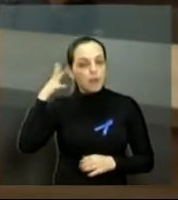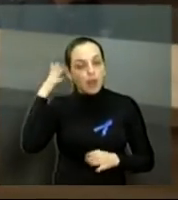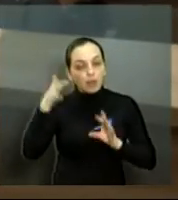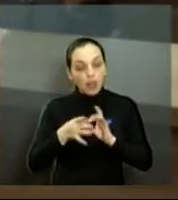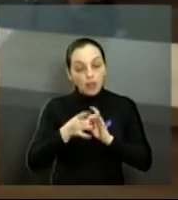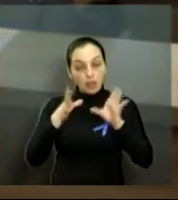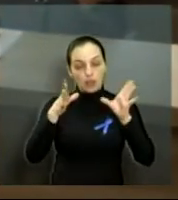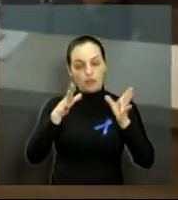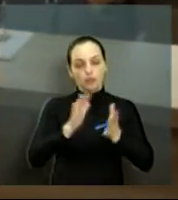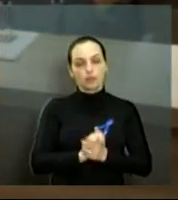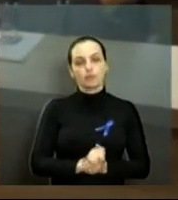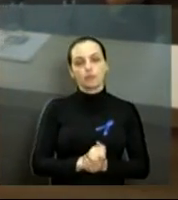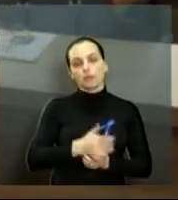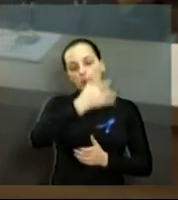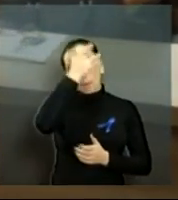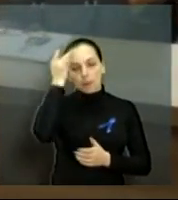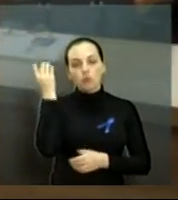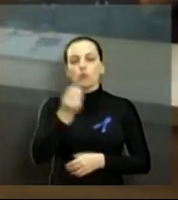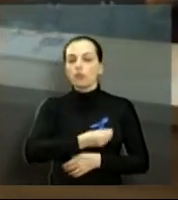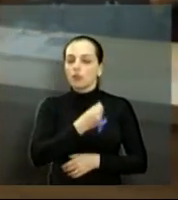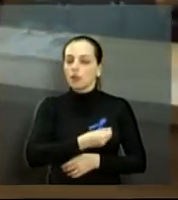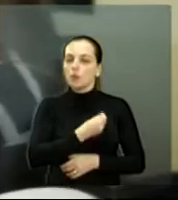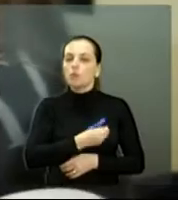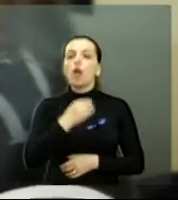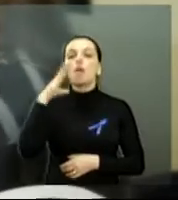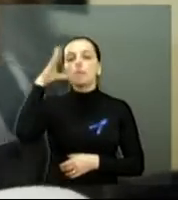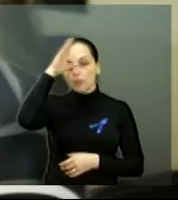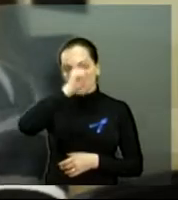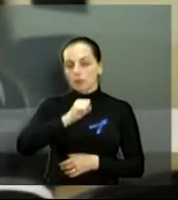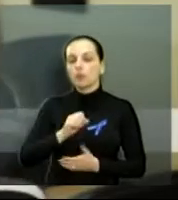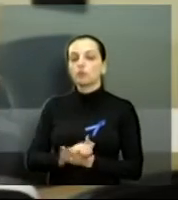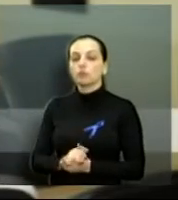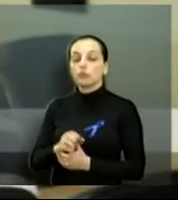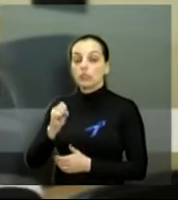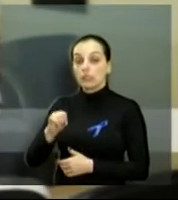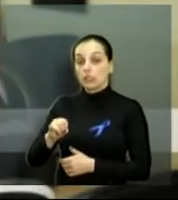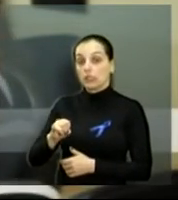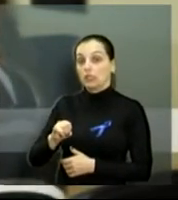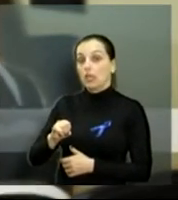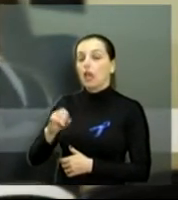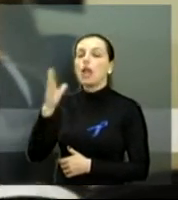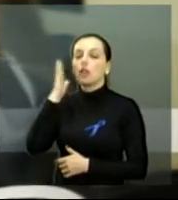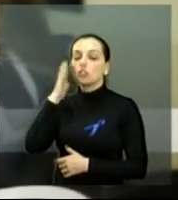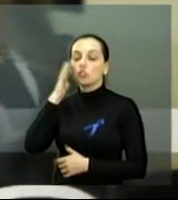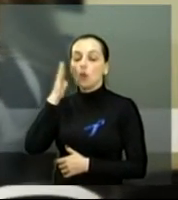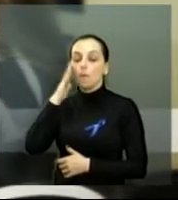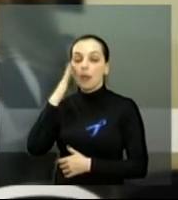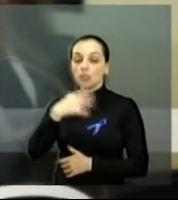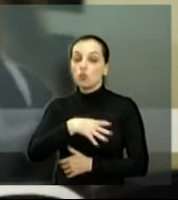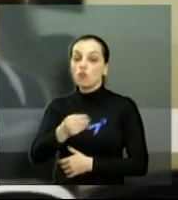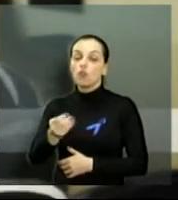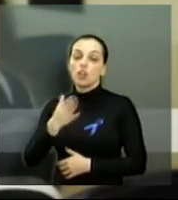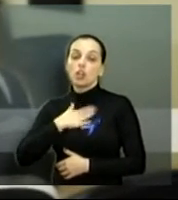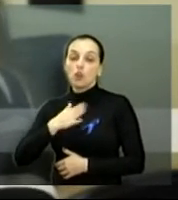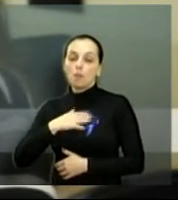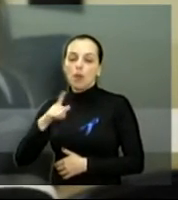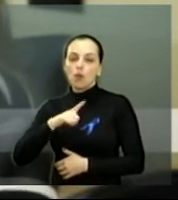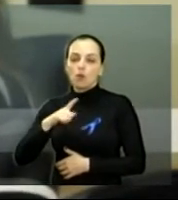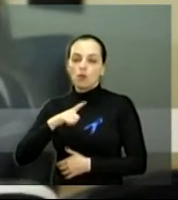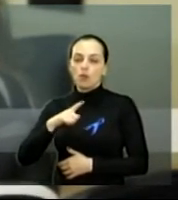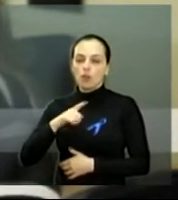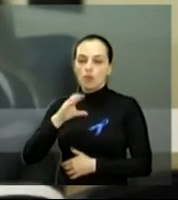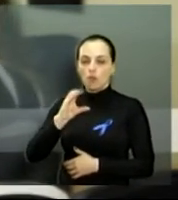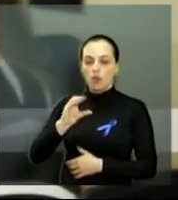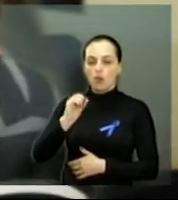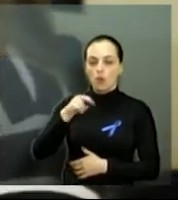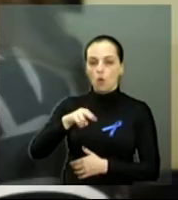Para quem participou, ficou o aprendizado. Se eu tivesse conhecimento antes, o meu filho convulsionou com três meses